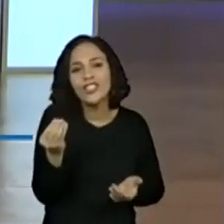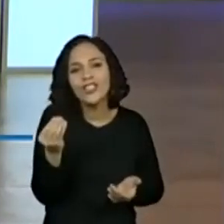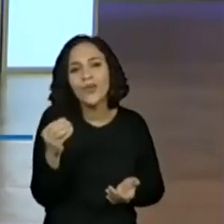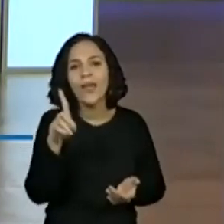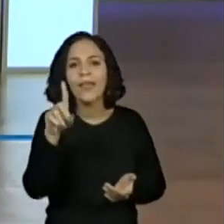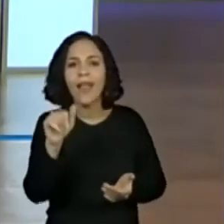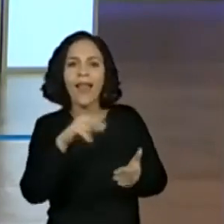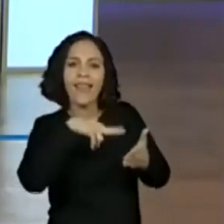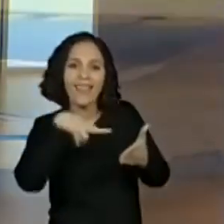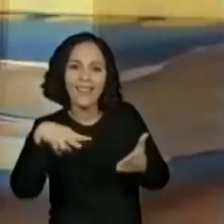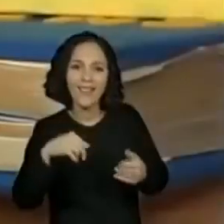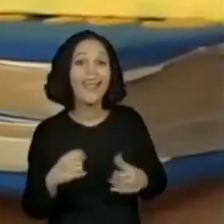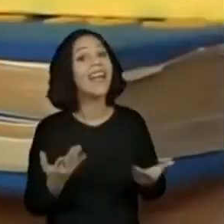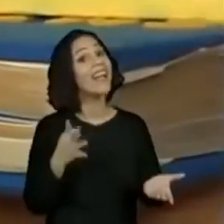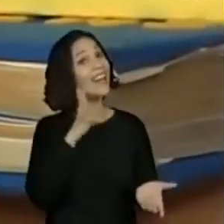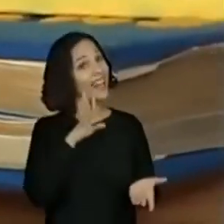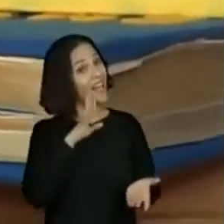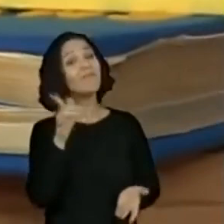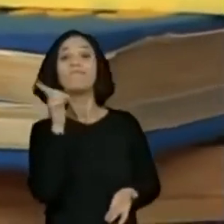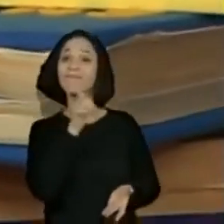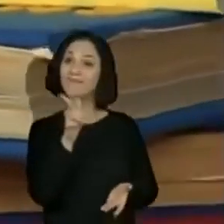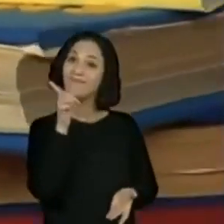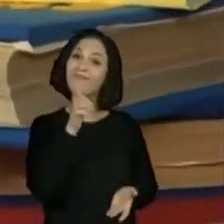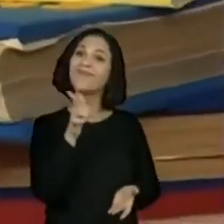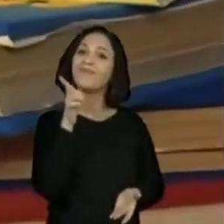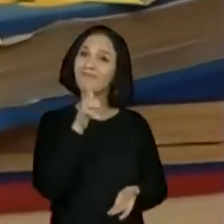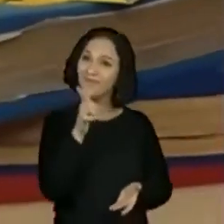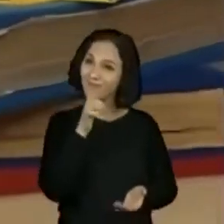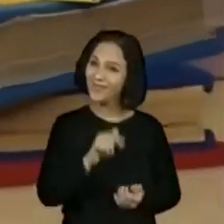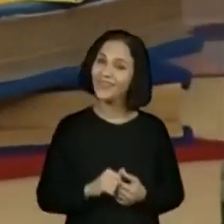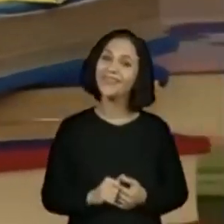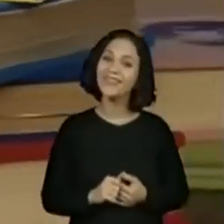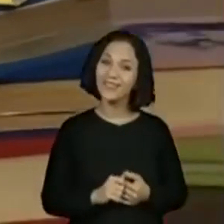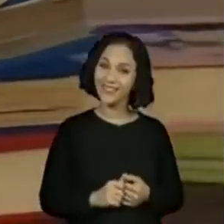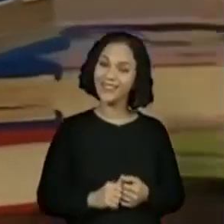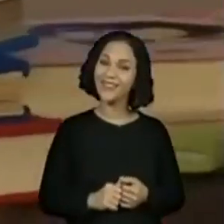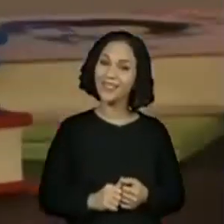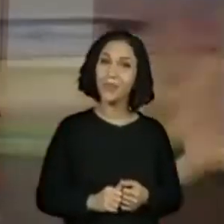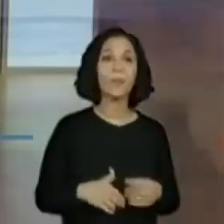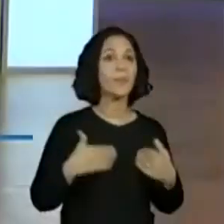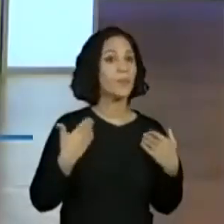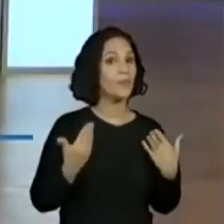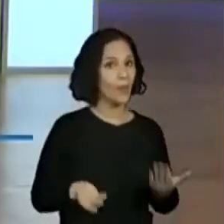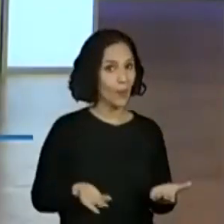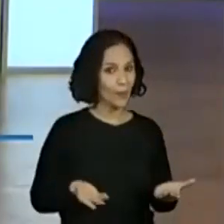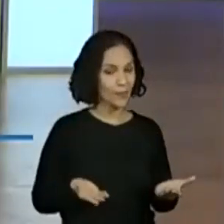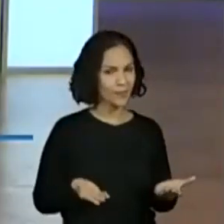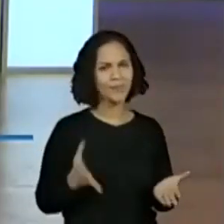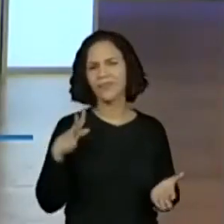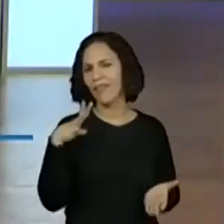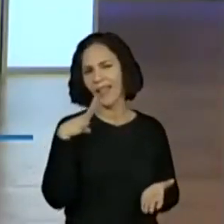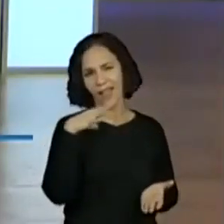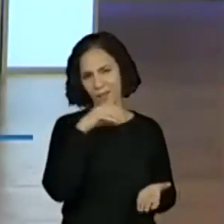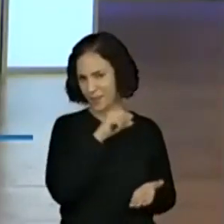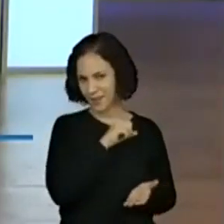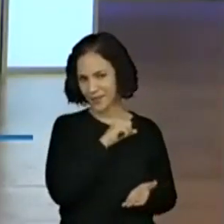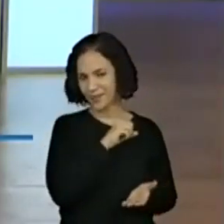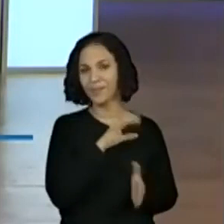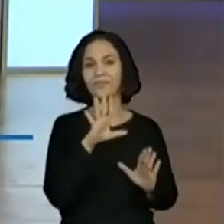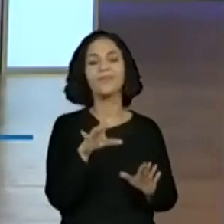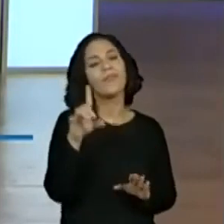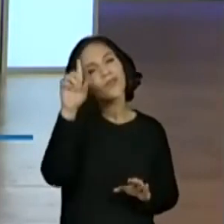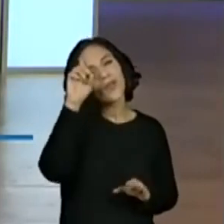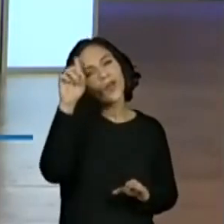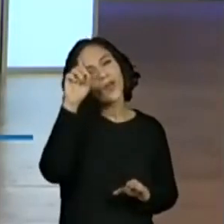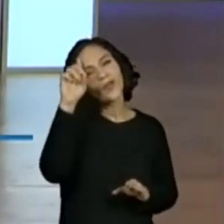Ó, todo mundo acertou. Exato! Então, rapidinho, cada